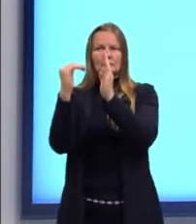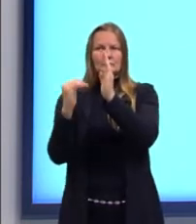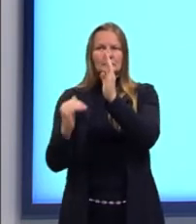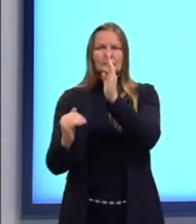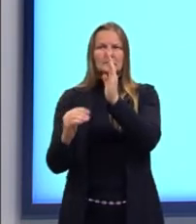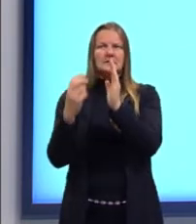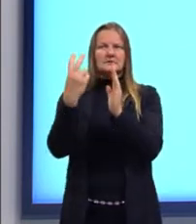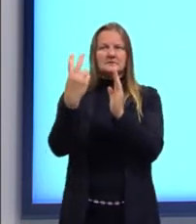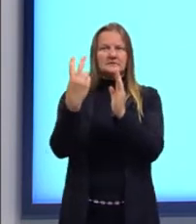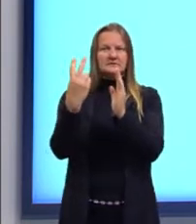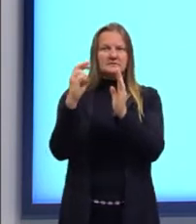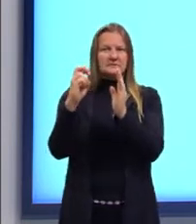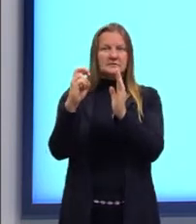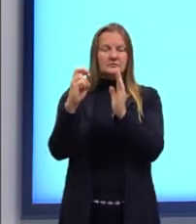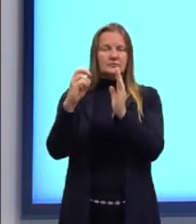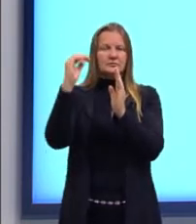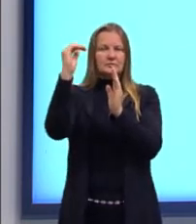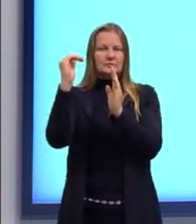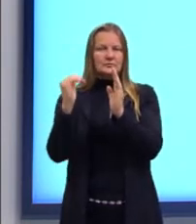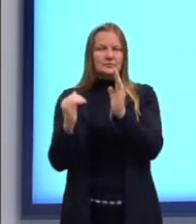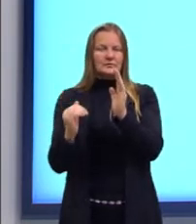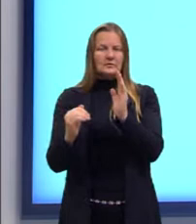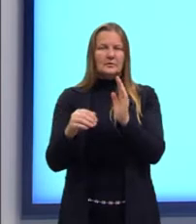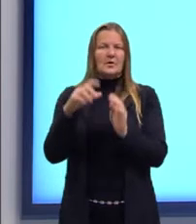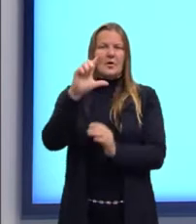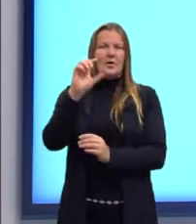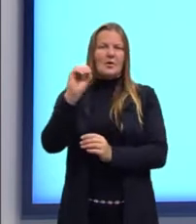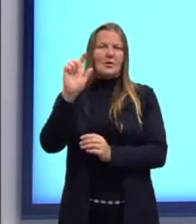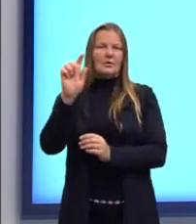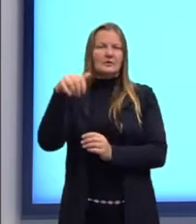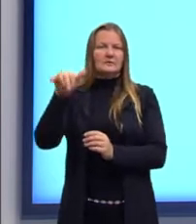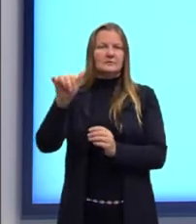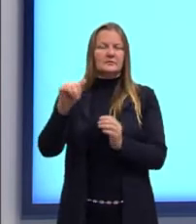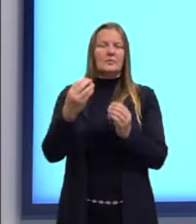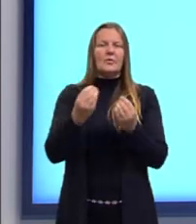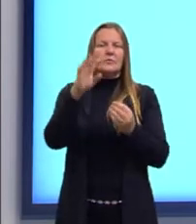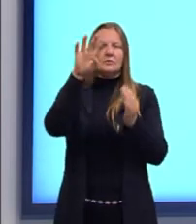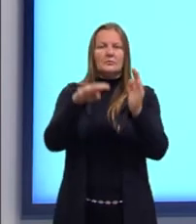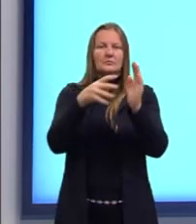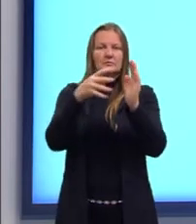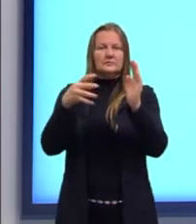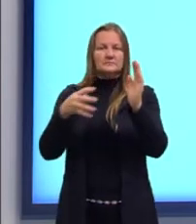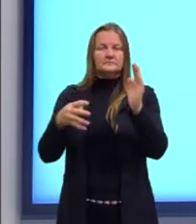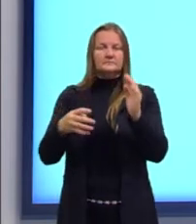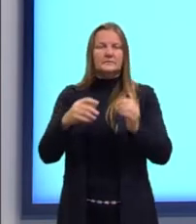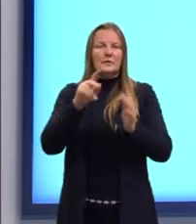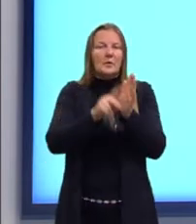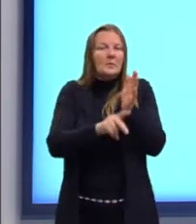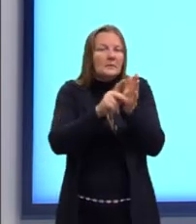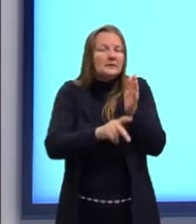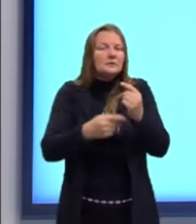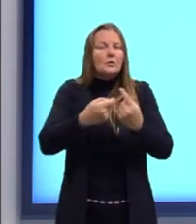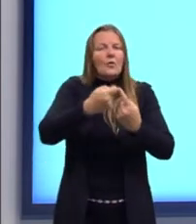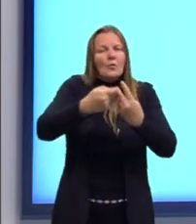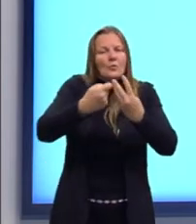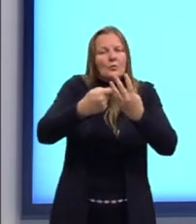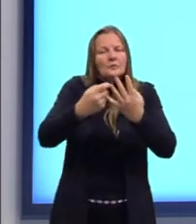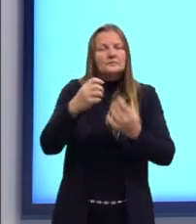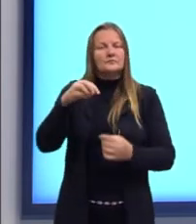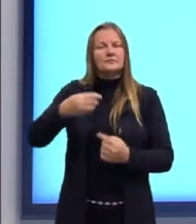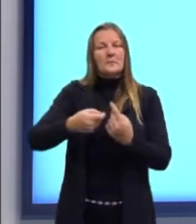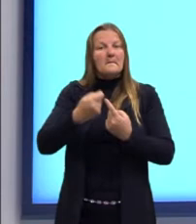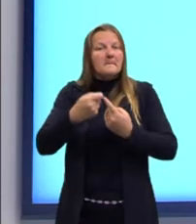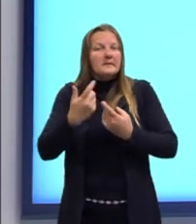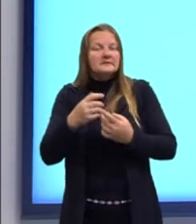valores ali para o logaritmo de Y. Para atender ao seu planejamento, o número de meses determinado